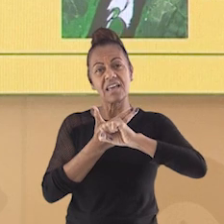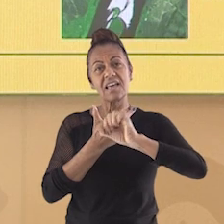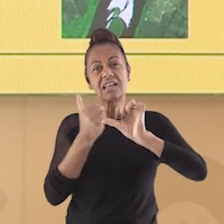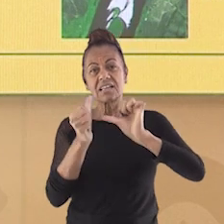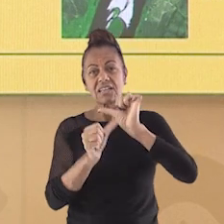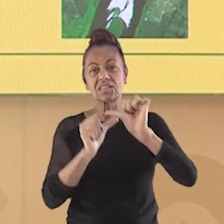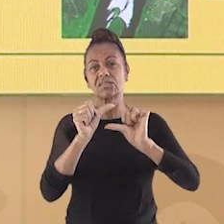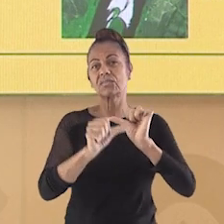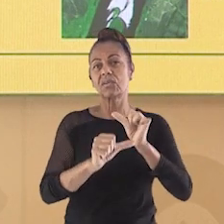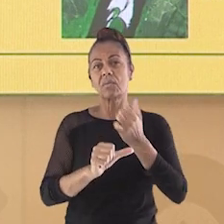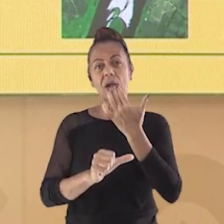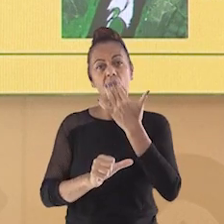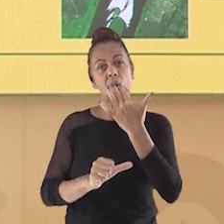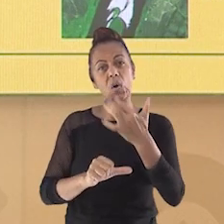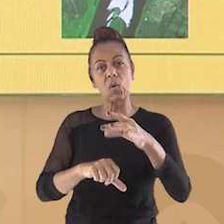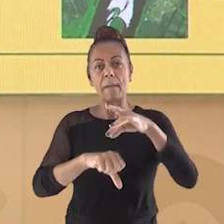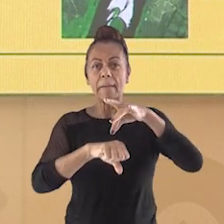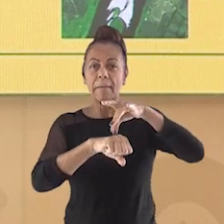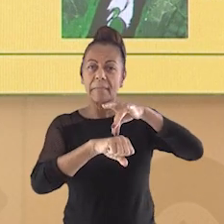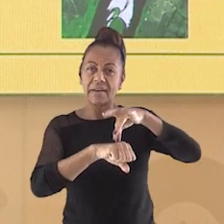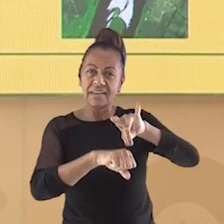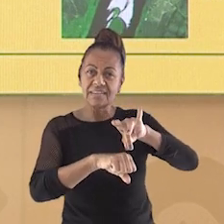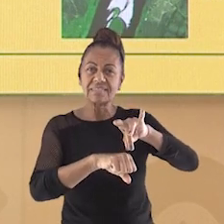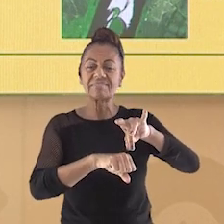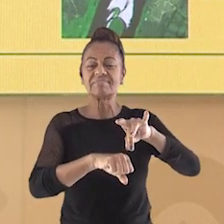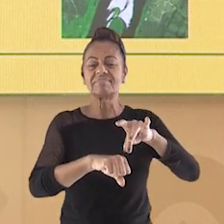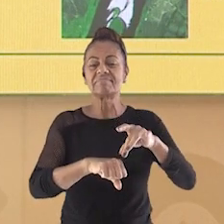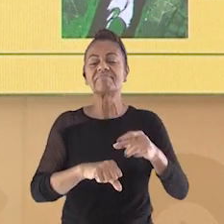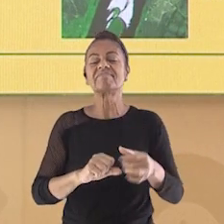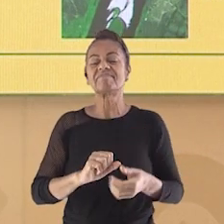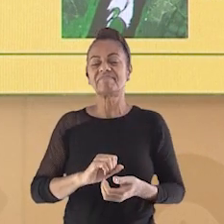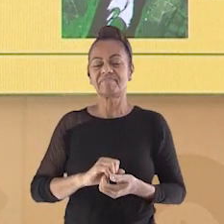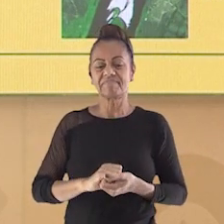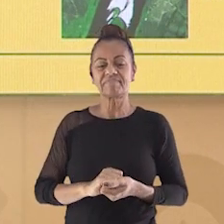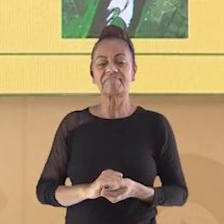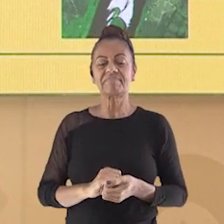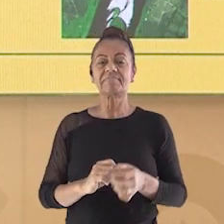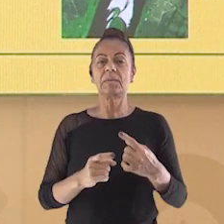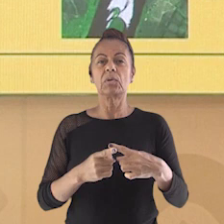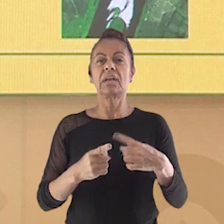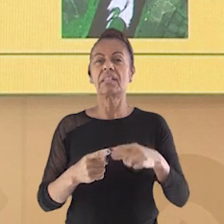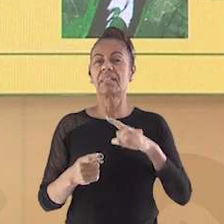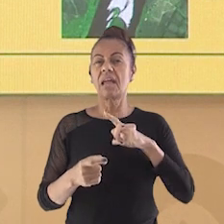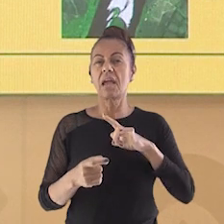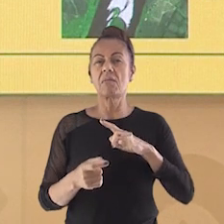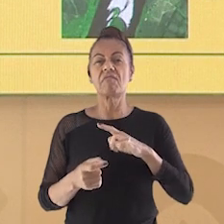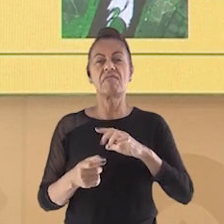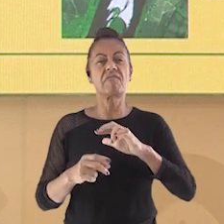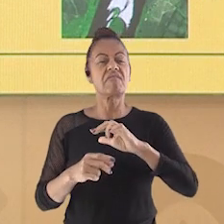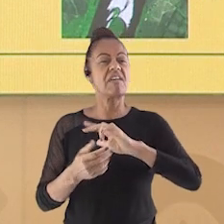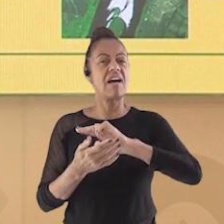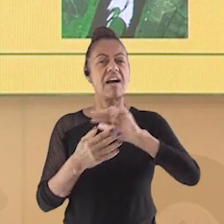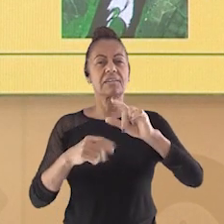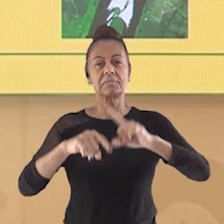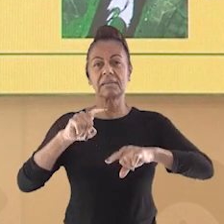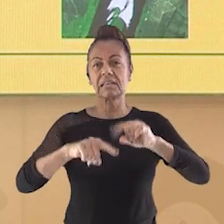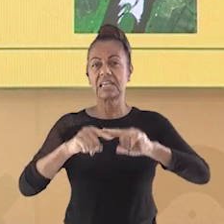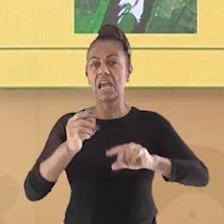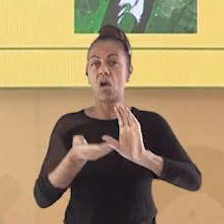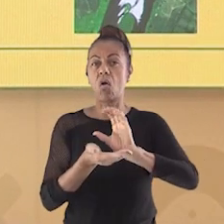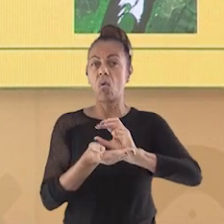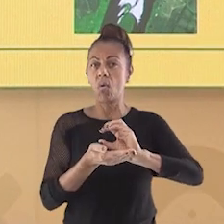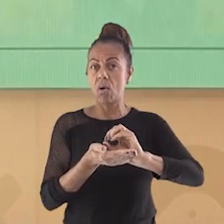amarronzado, e que tem essa cor devido à maior concentração de matéria orgânica. Muito legal, não é?